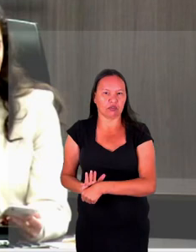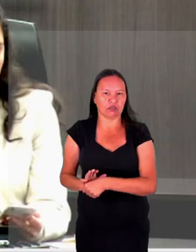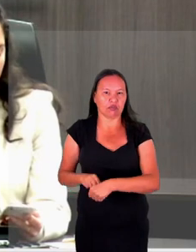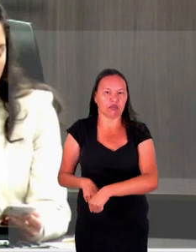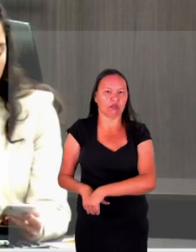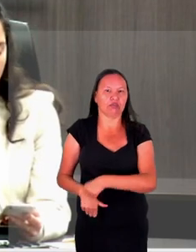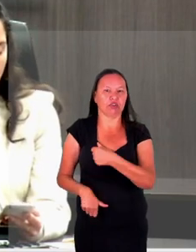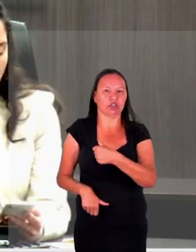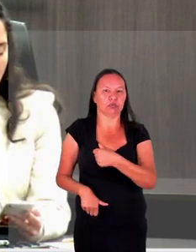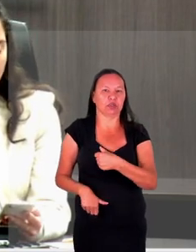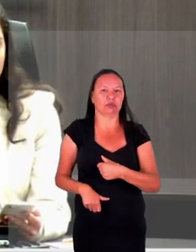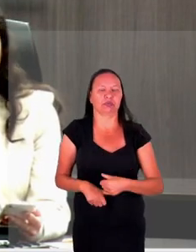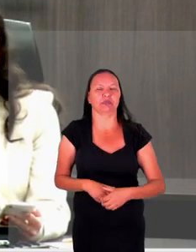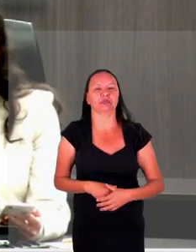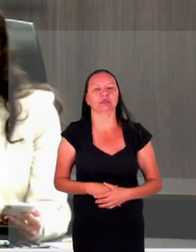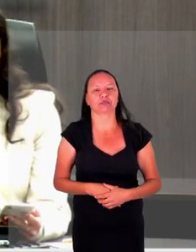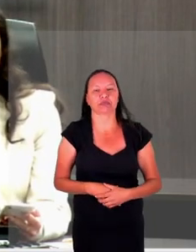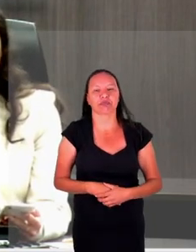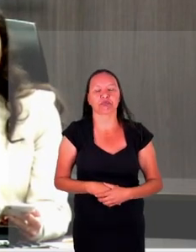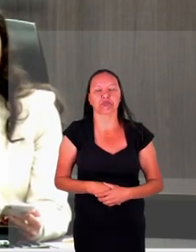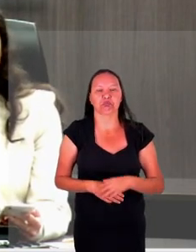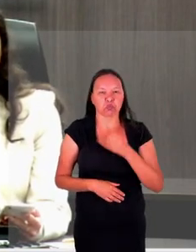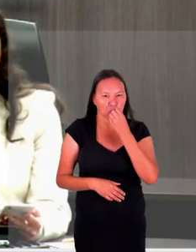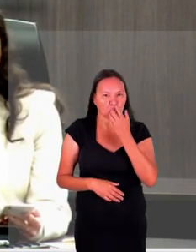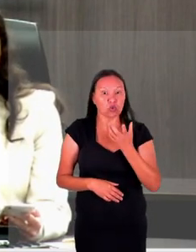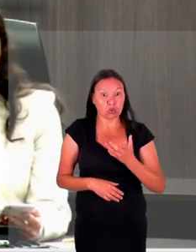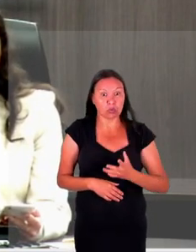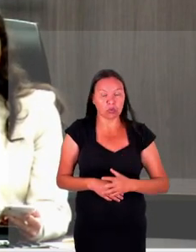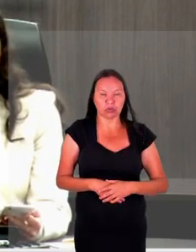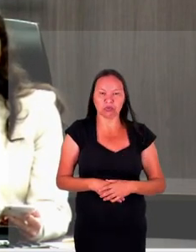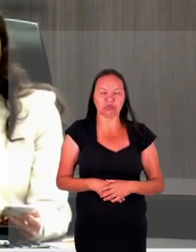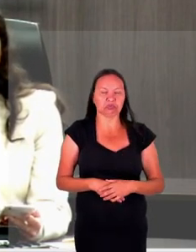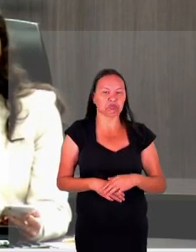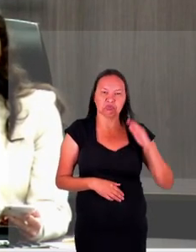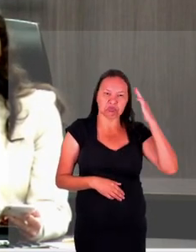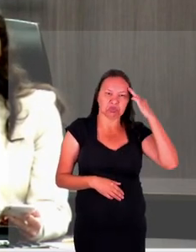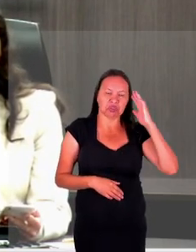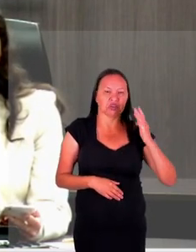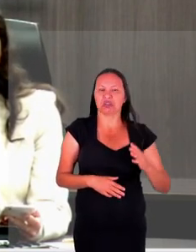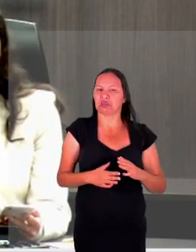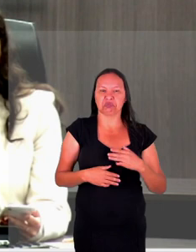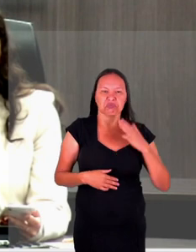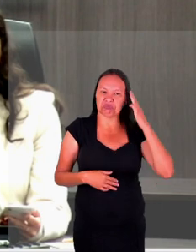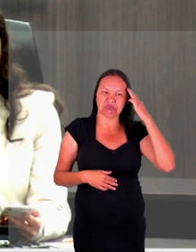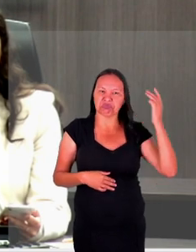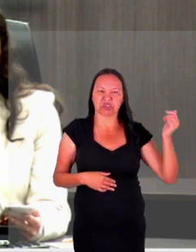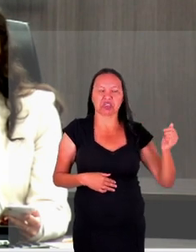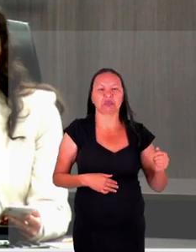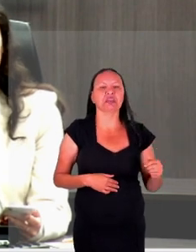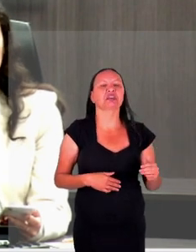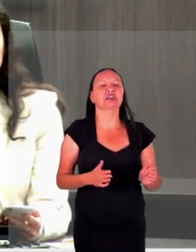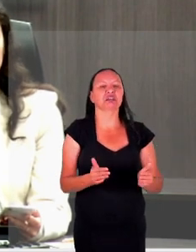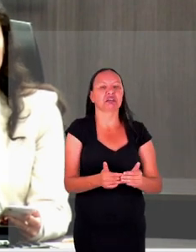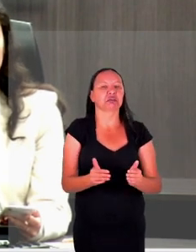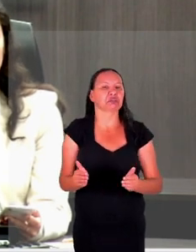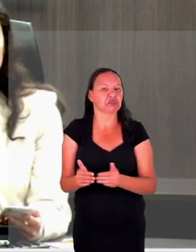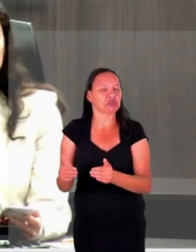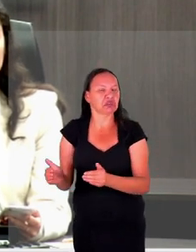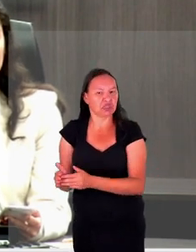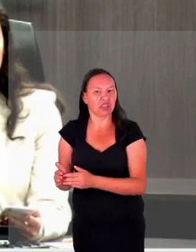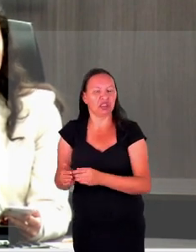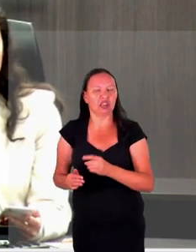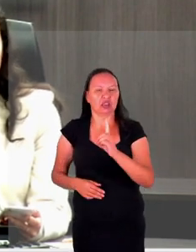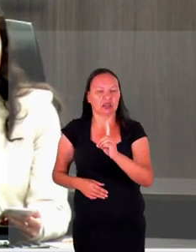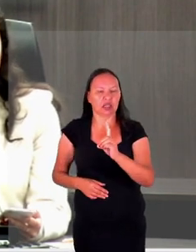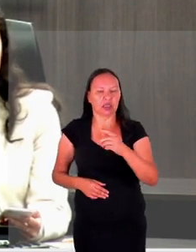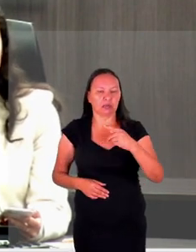ótimo eu confesso que eu não sabia dessa coordenação criar do TPI já comentei aqui com